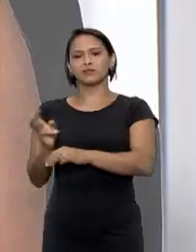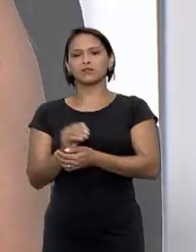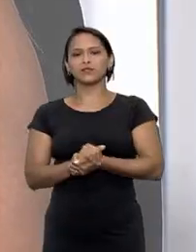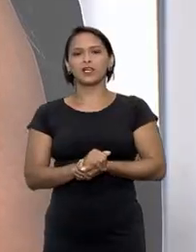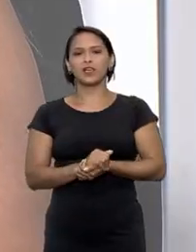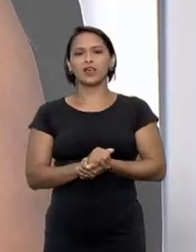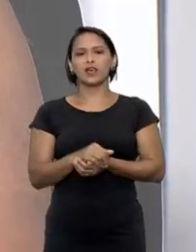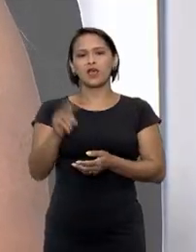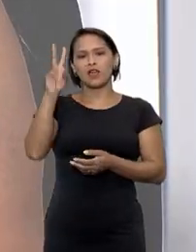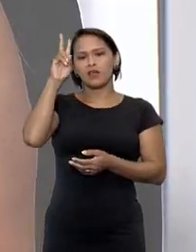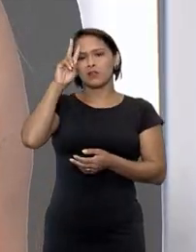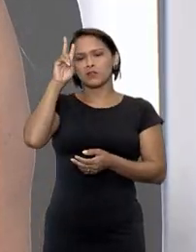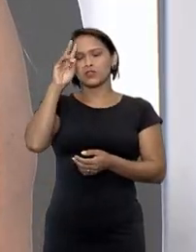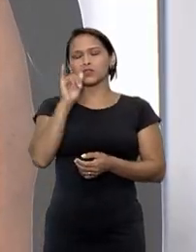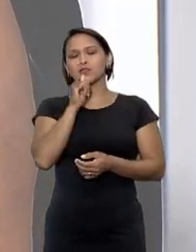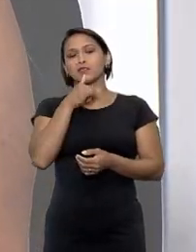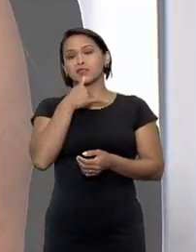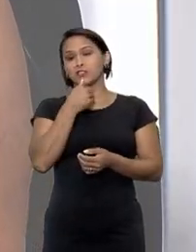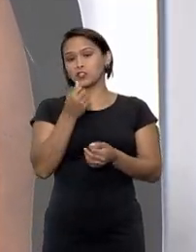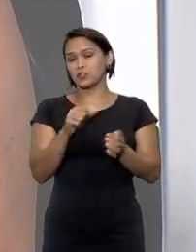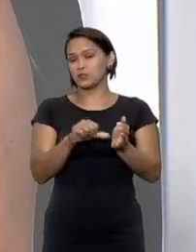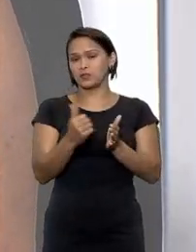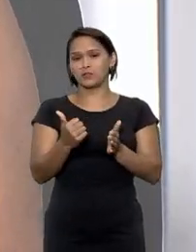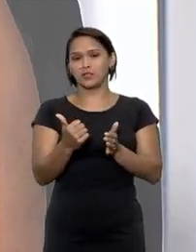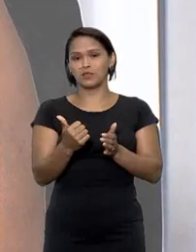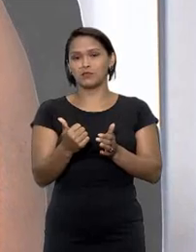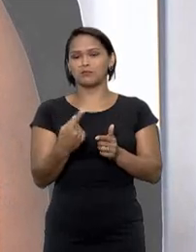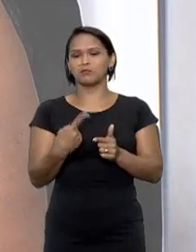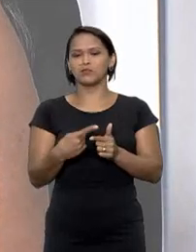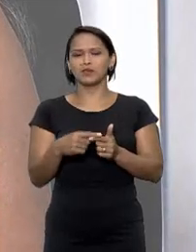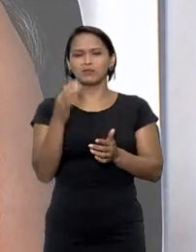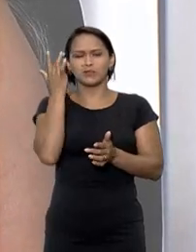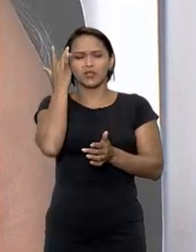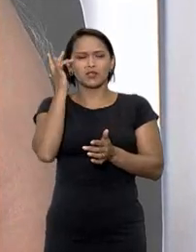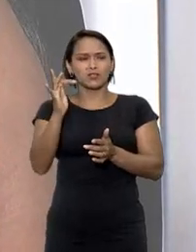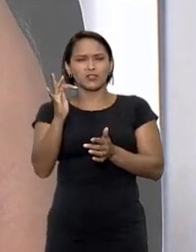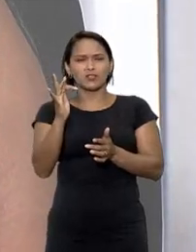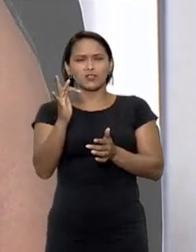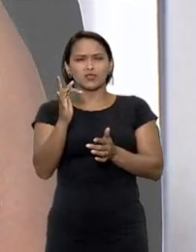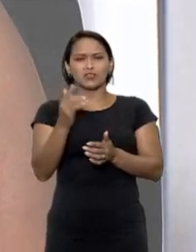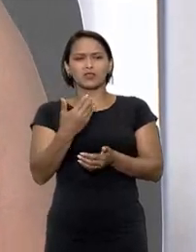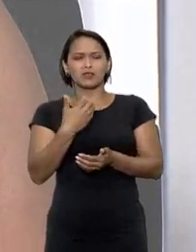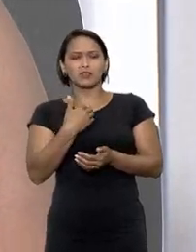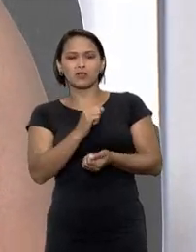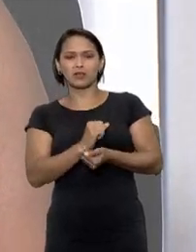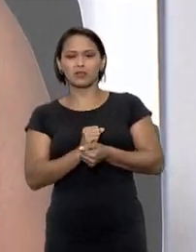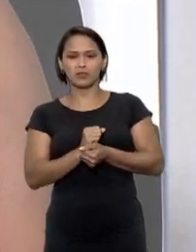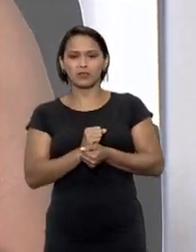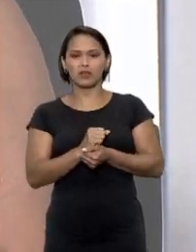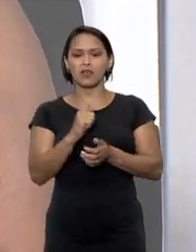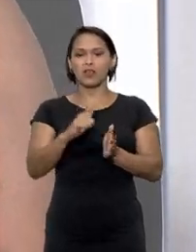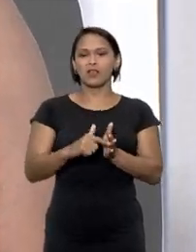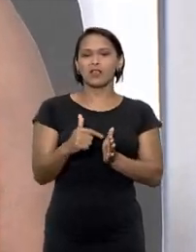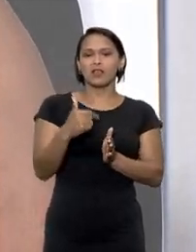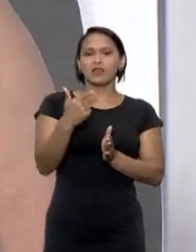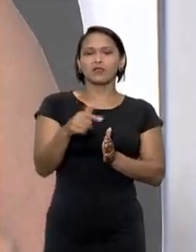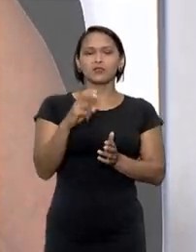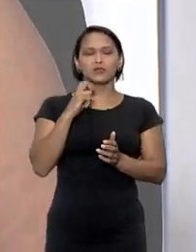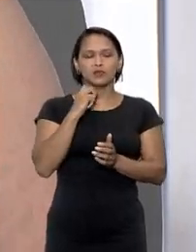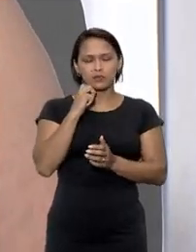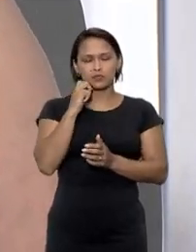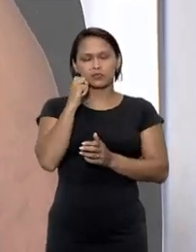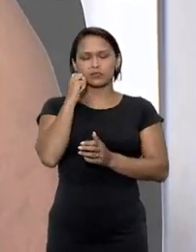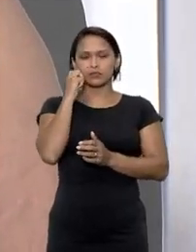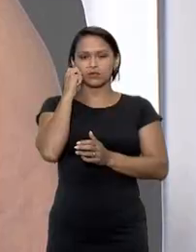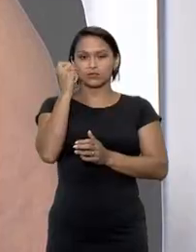vem uma história de desalento primeiro passo desalento eu não acredito eu fui enganada depois muita